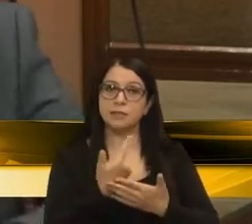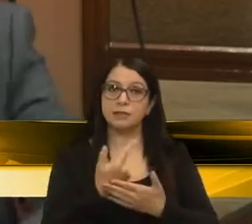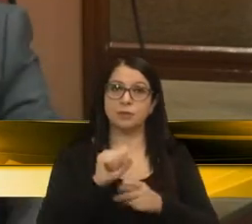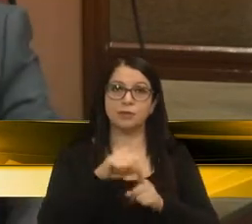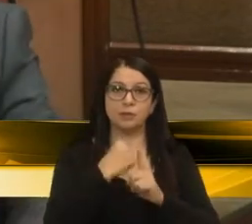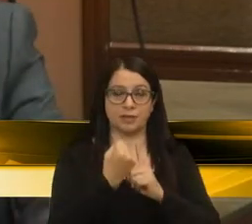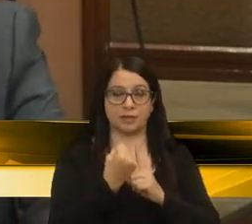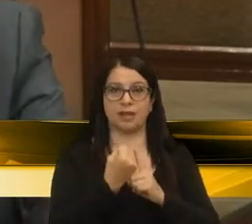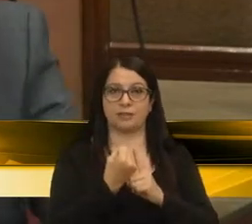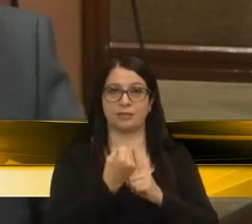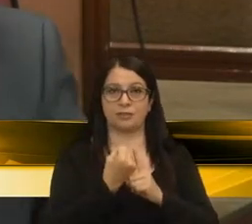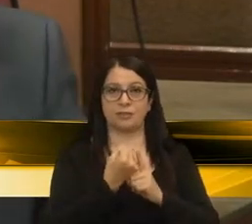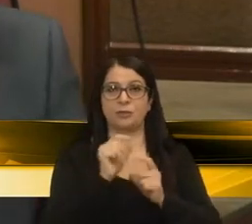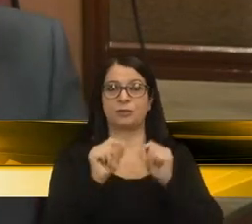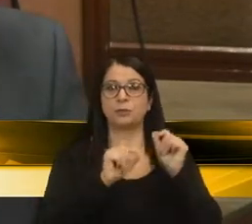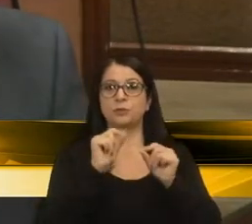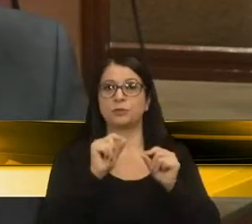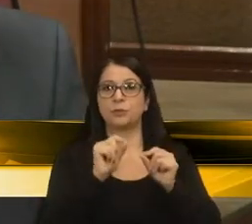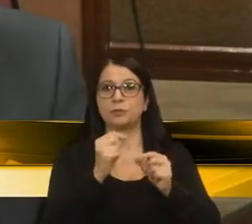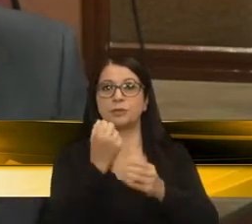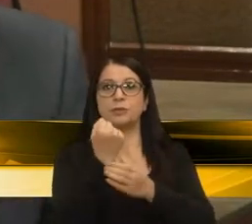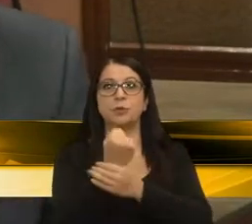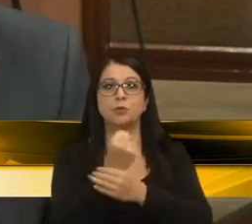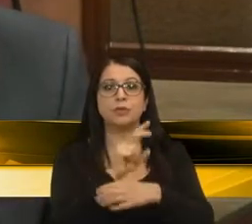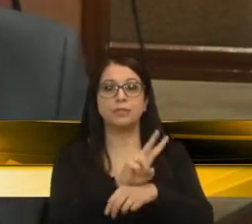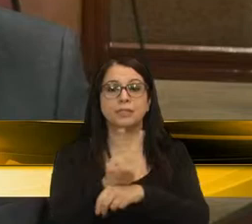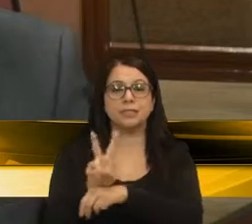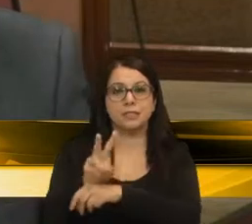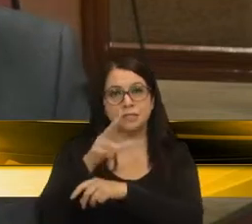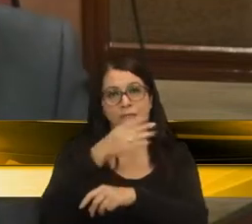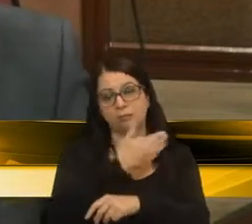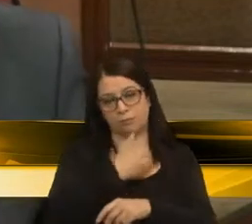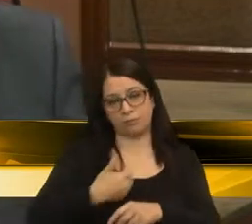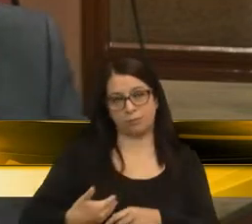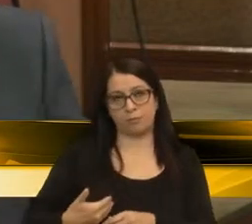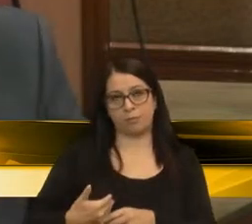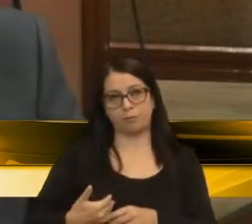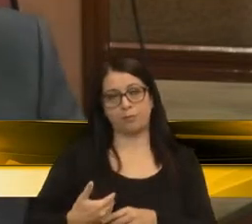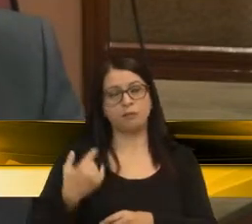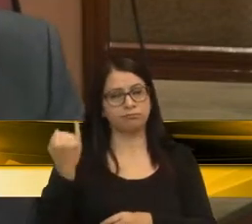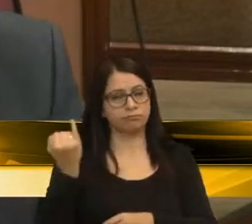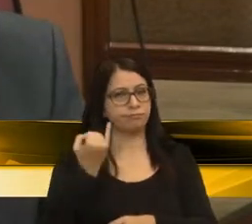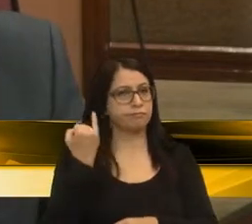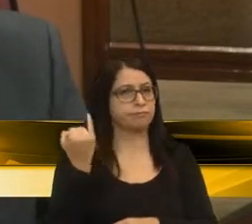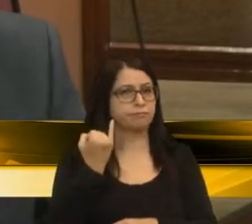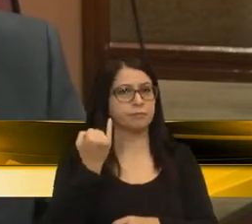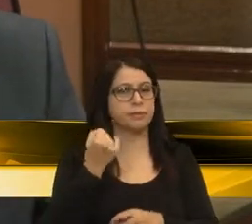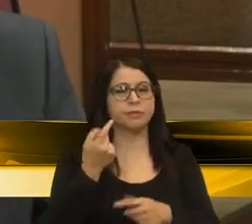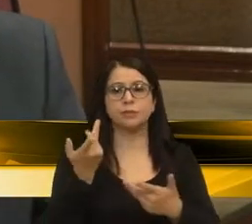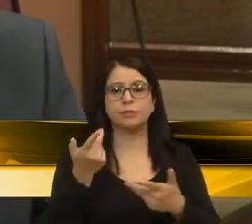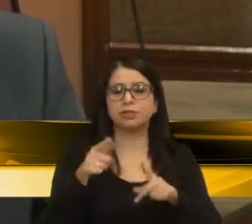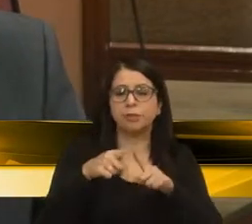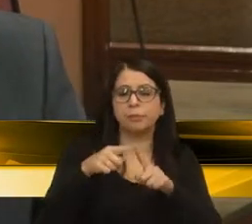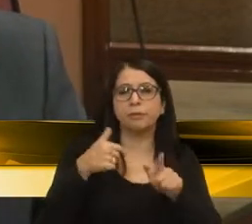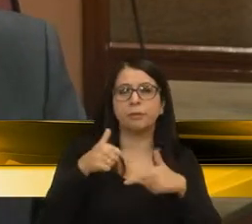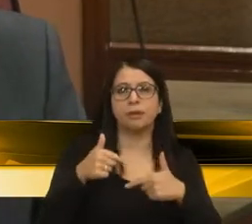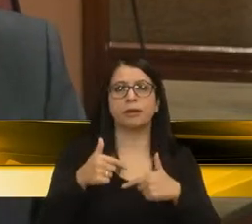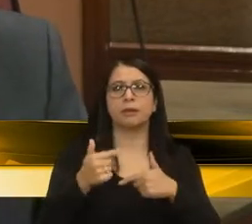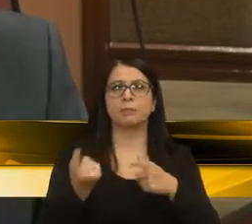sociedade a respeito da segurança pública. É de extrema importância esse tipo de trabalho para